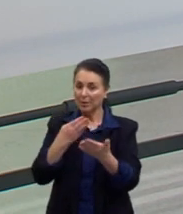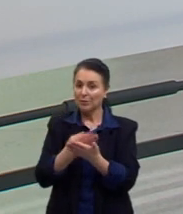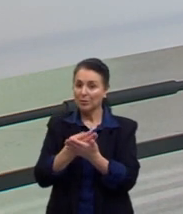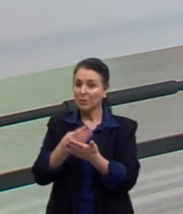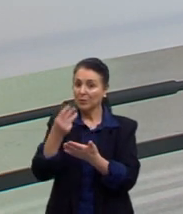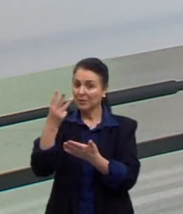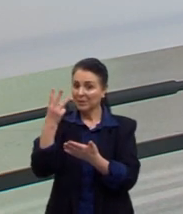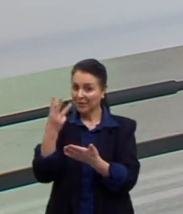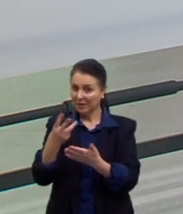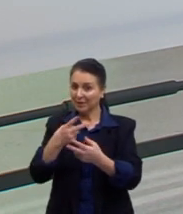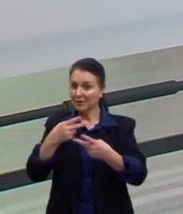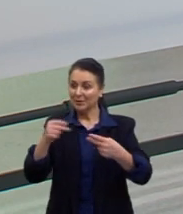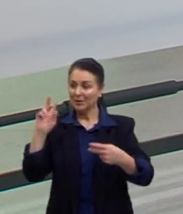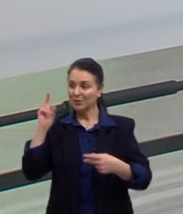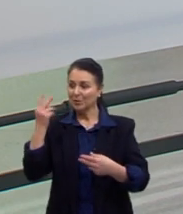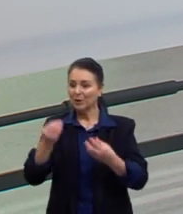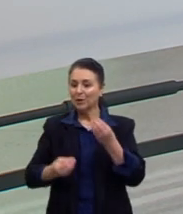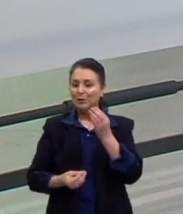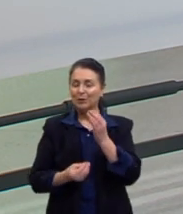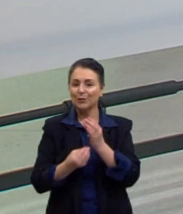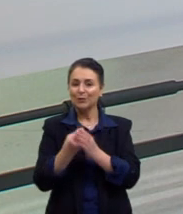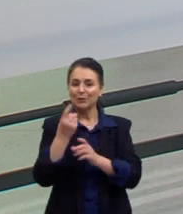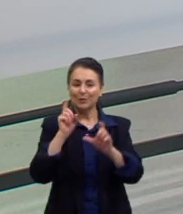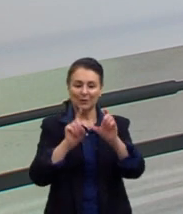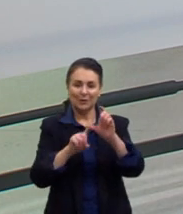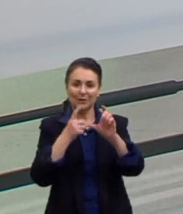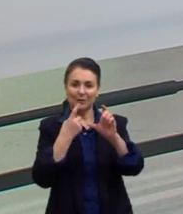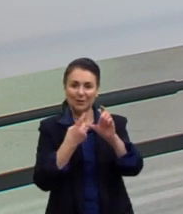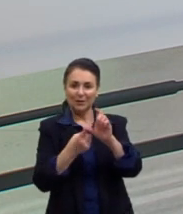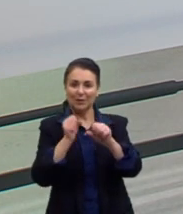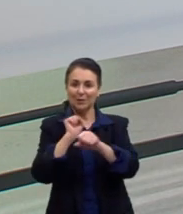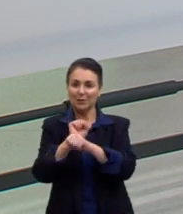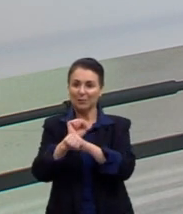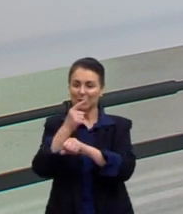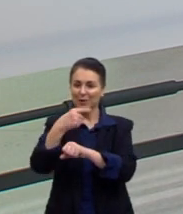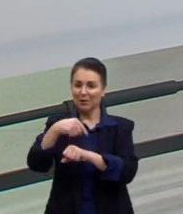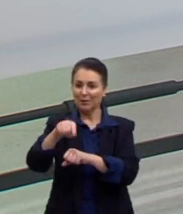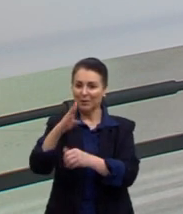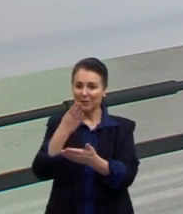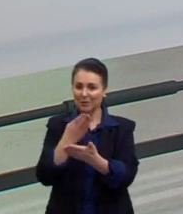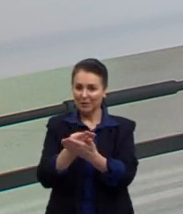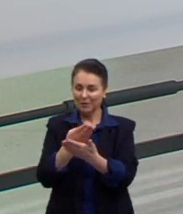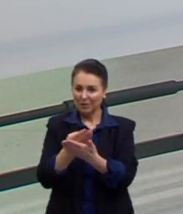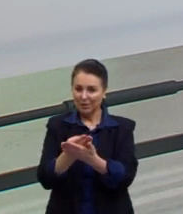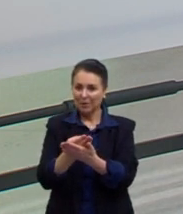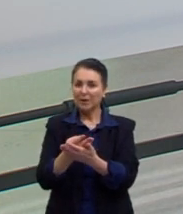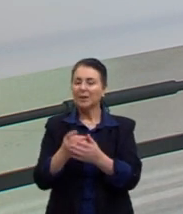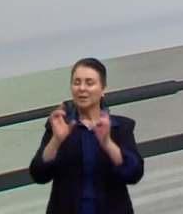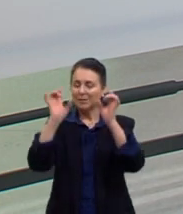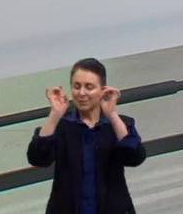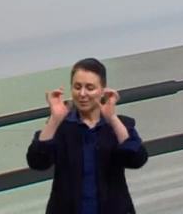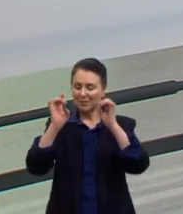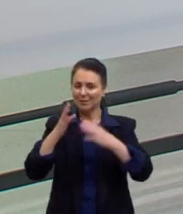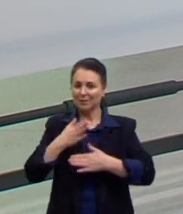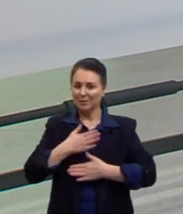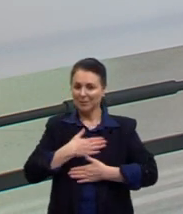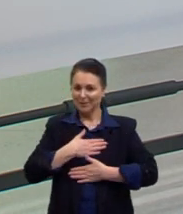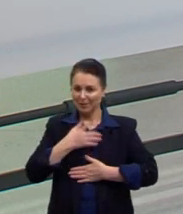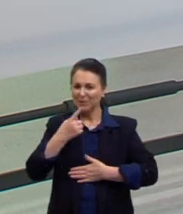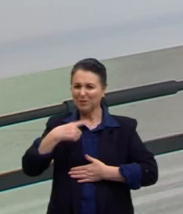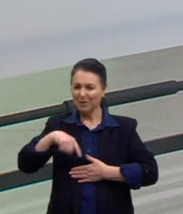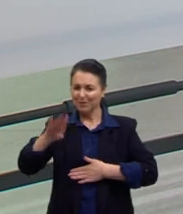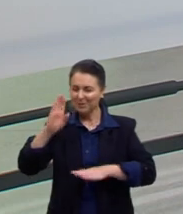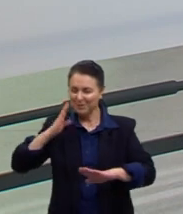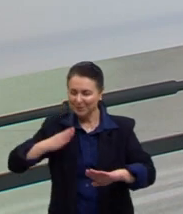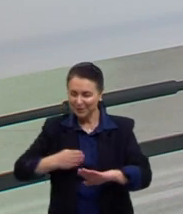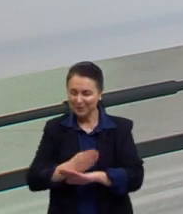históricos de onde elas surgiram. Eu espero vocês na nossa próxima aula que para mim é uma aula muito especial. Vamos lá e